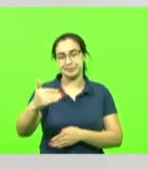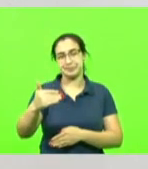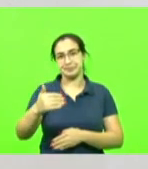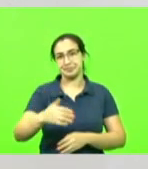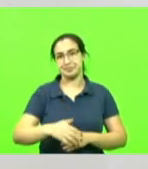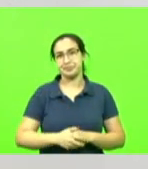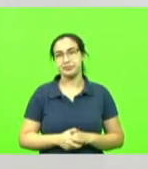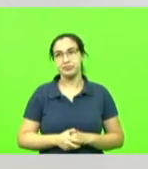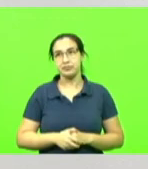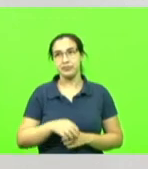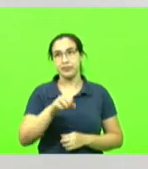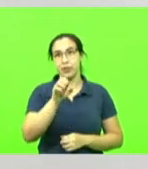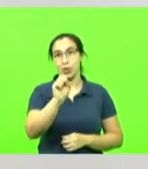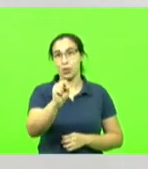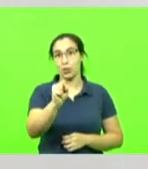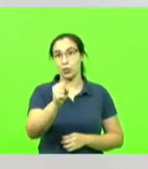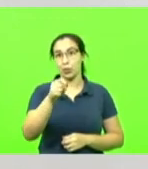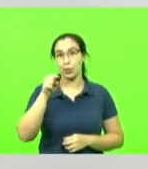R$ 8.000.